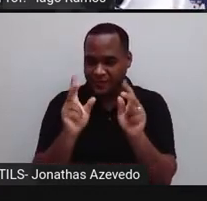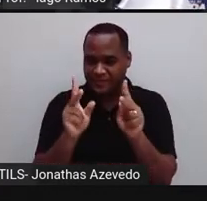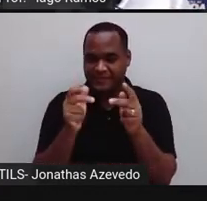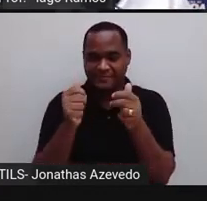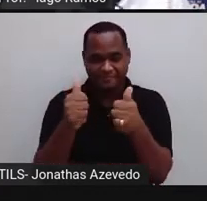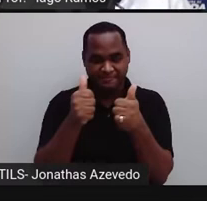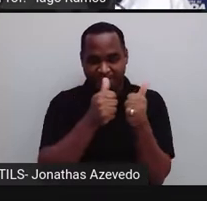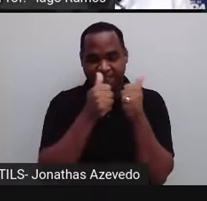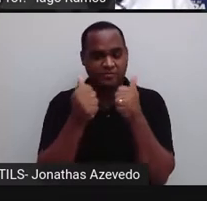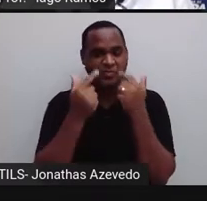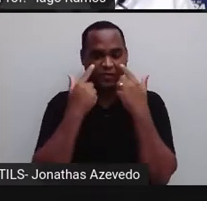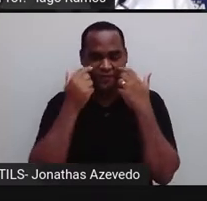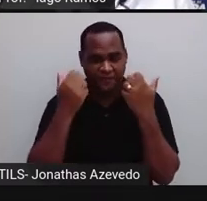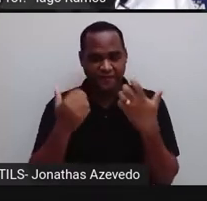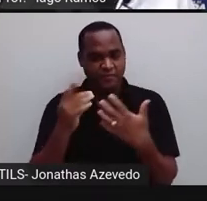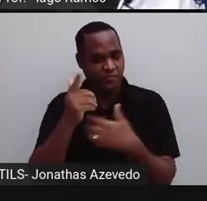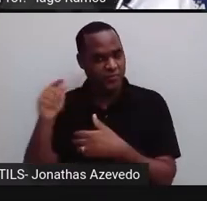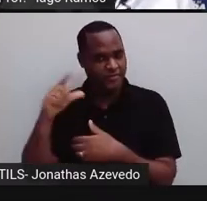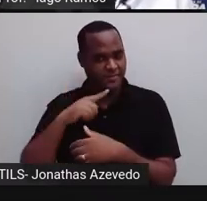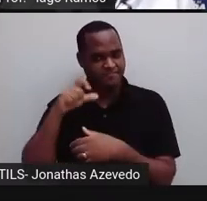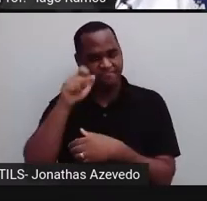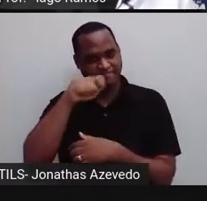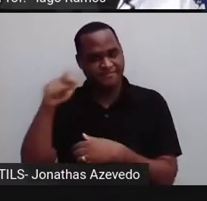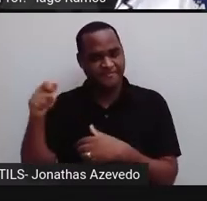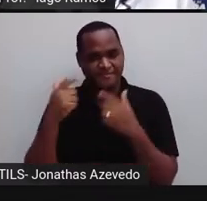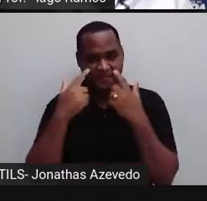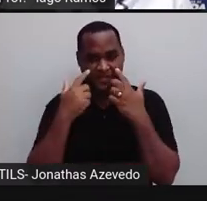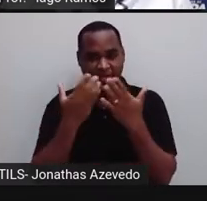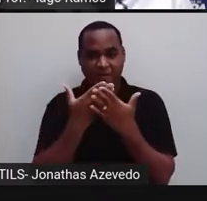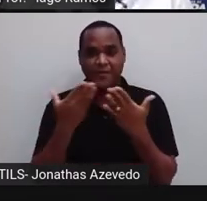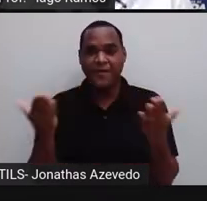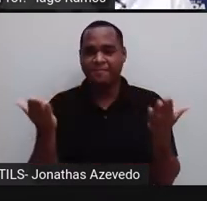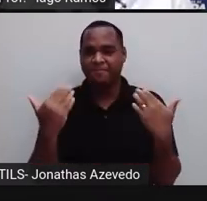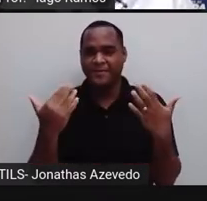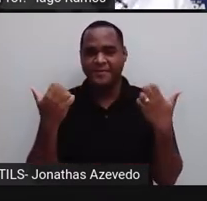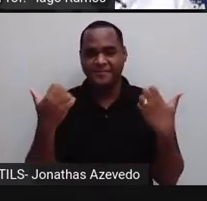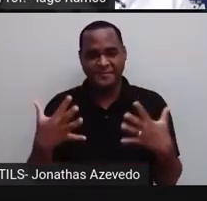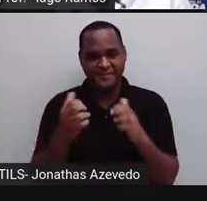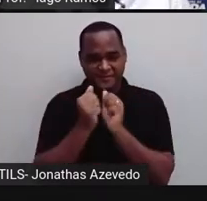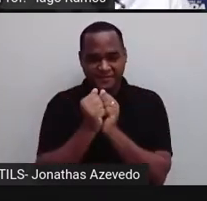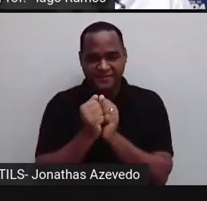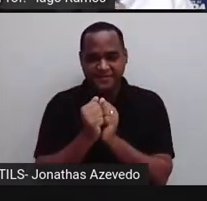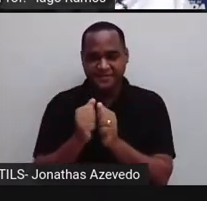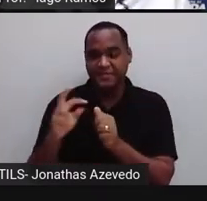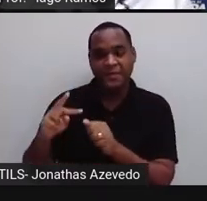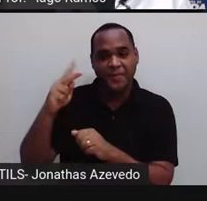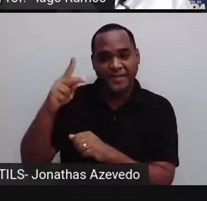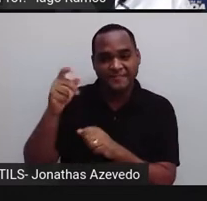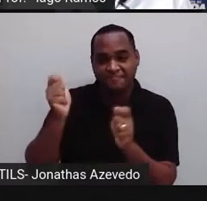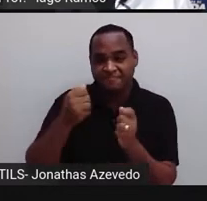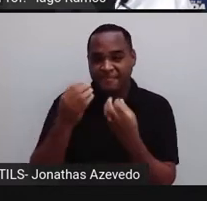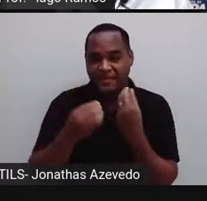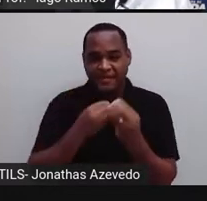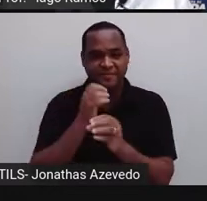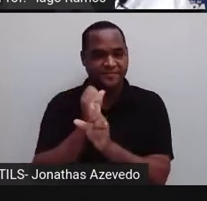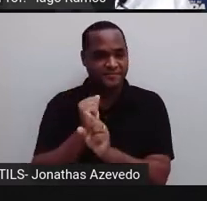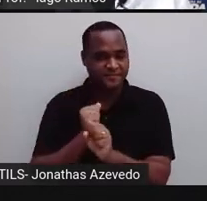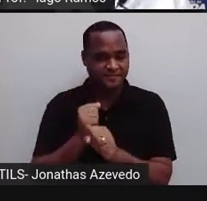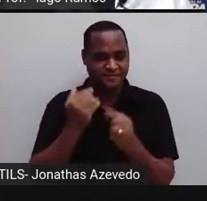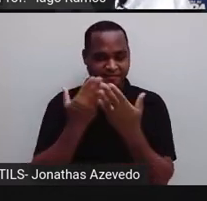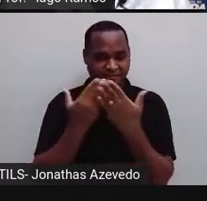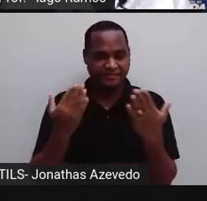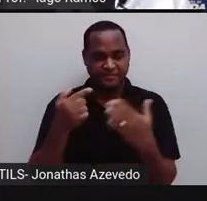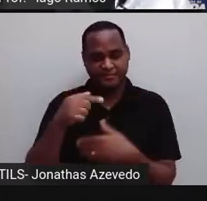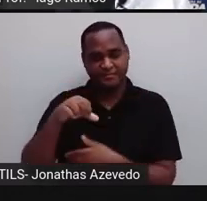vamos lá, olha só na próxima tela. Vem comigo calcular essa potência aqui, 729